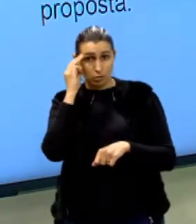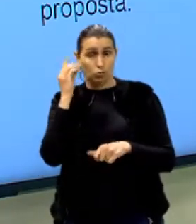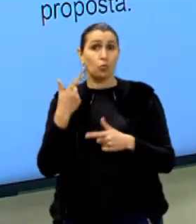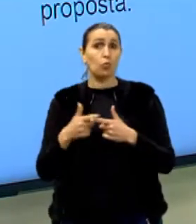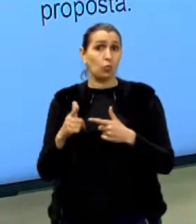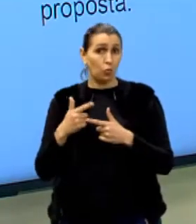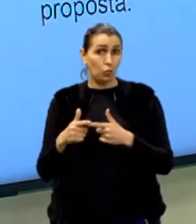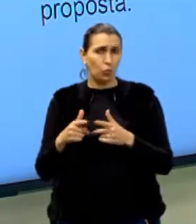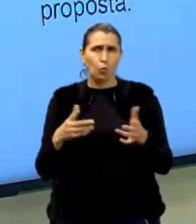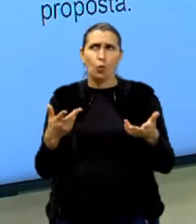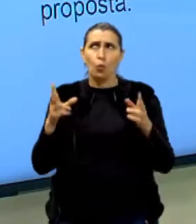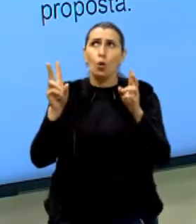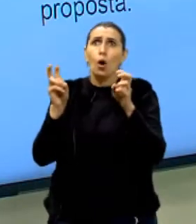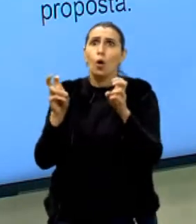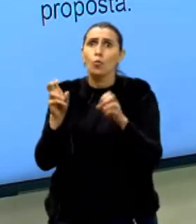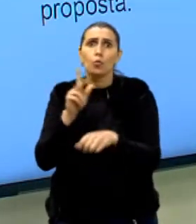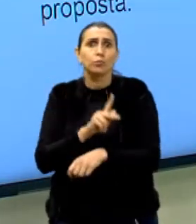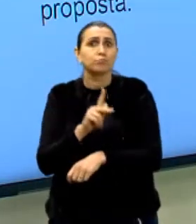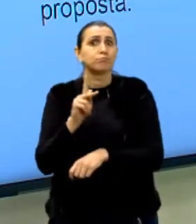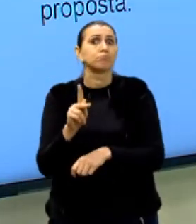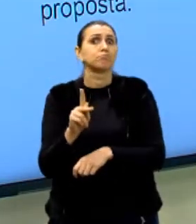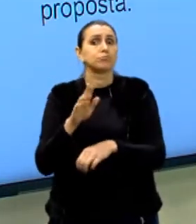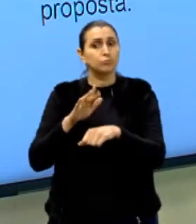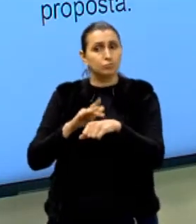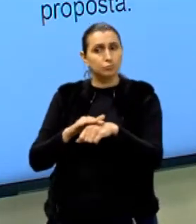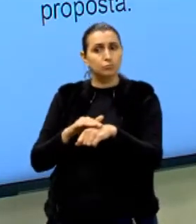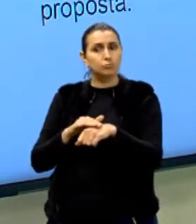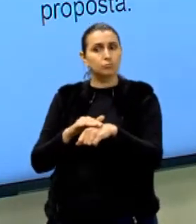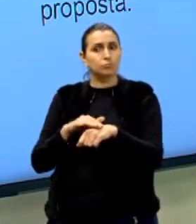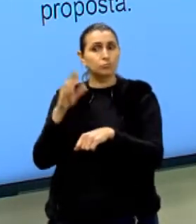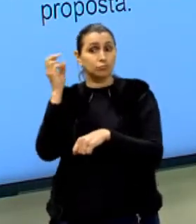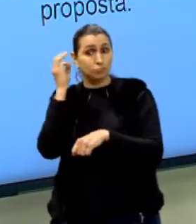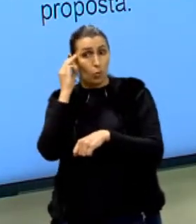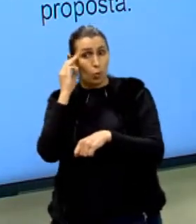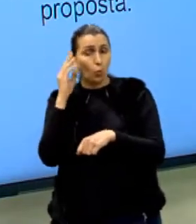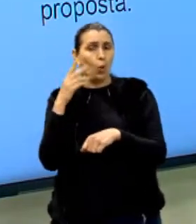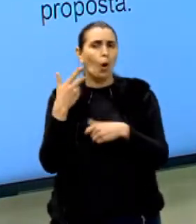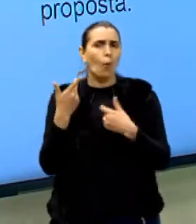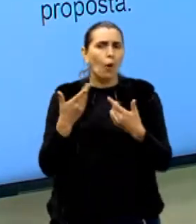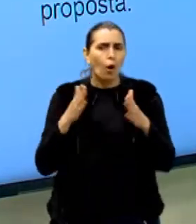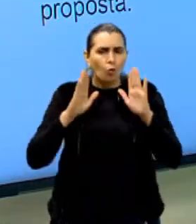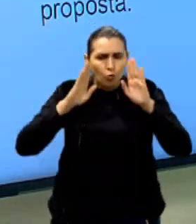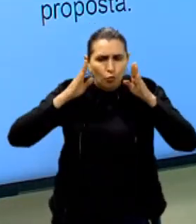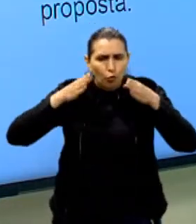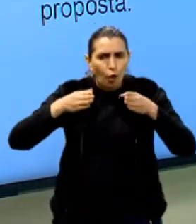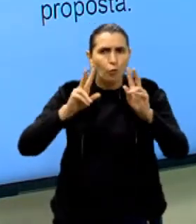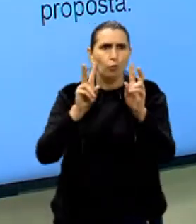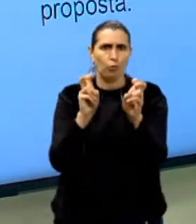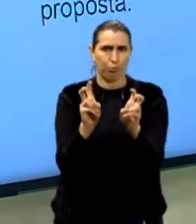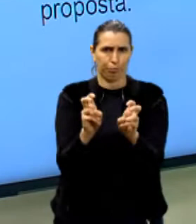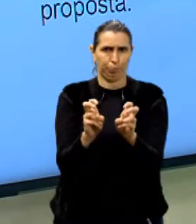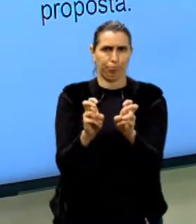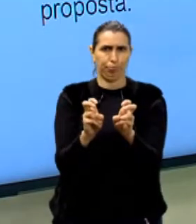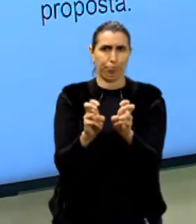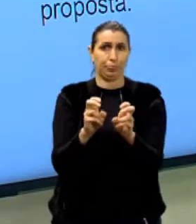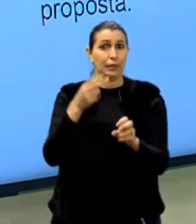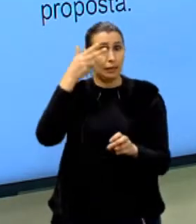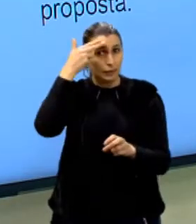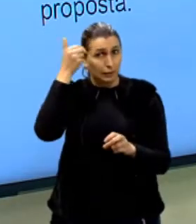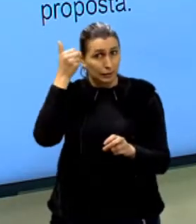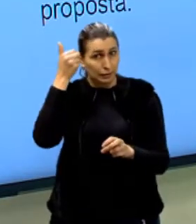Qual é o assunto, professor? Doenças mentais. Qual é o recorte temático? Os